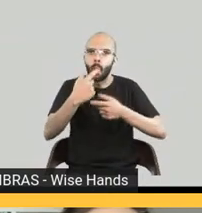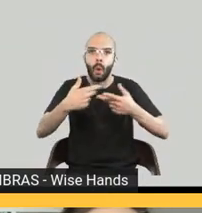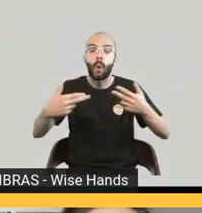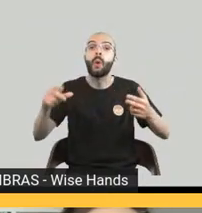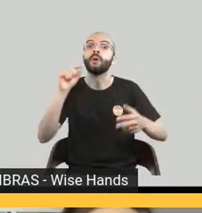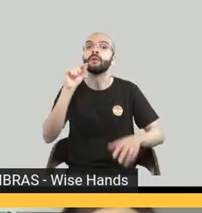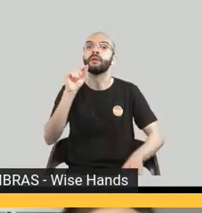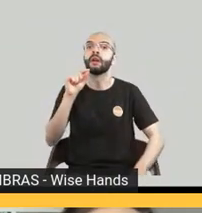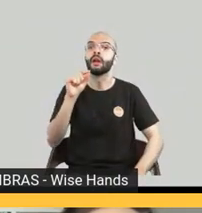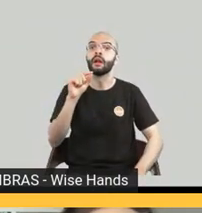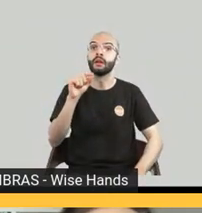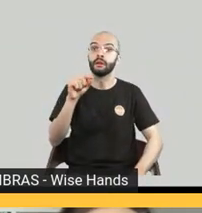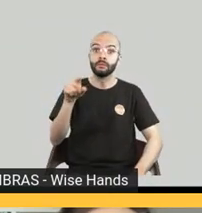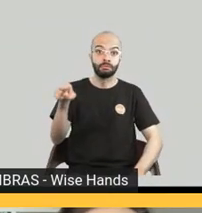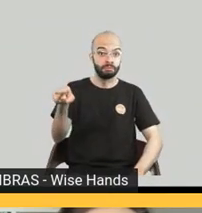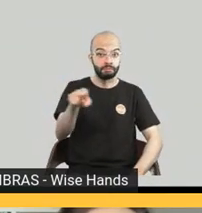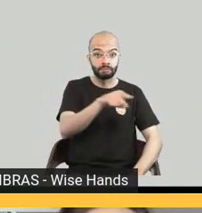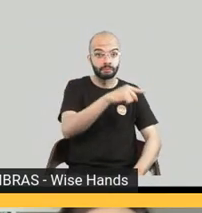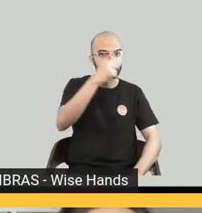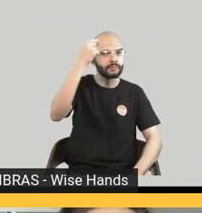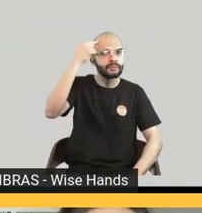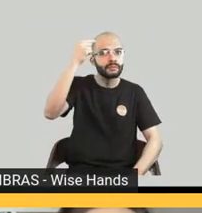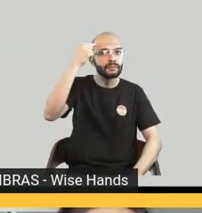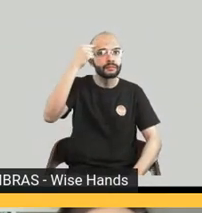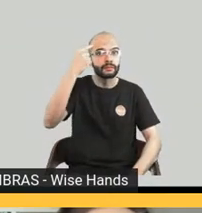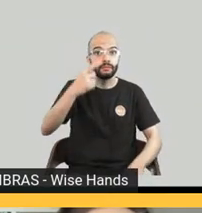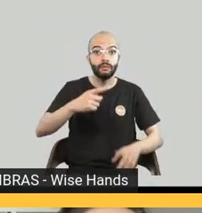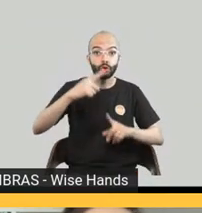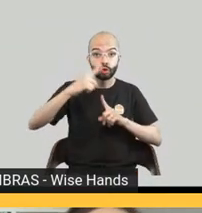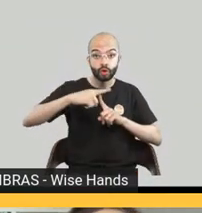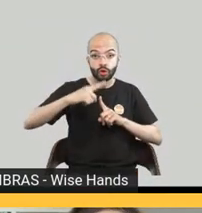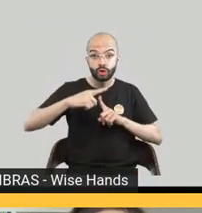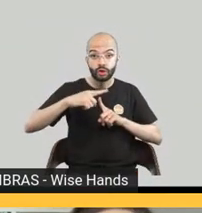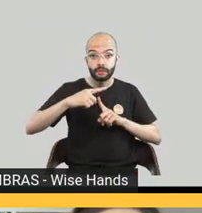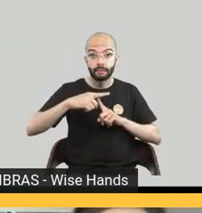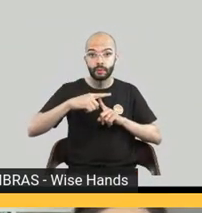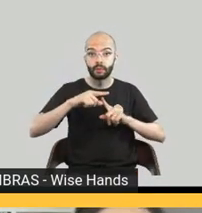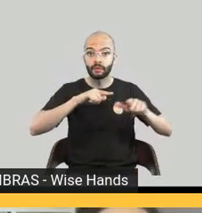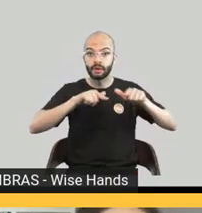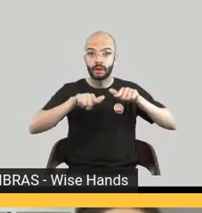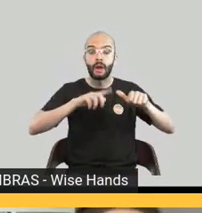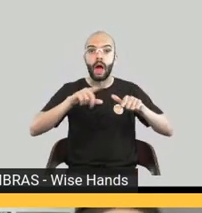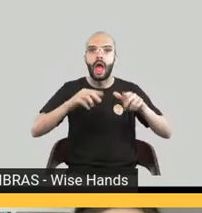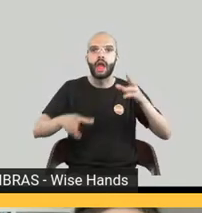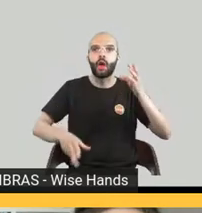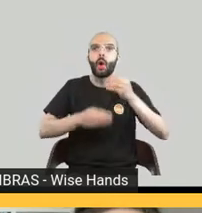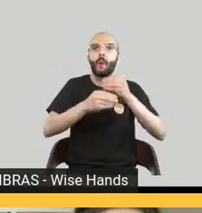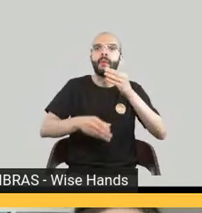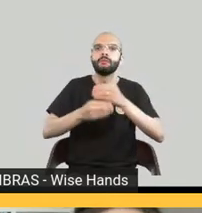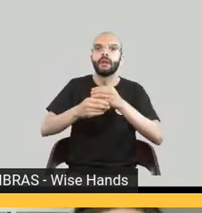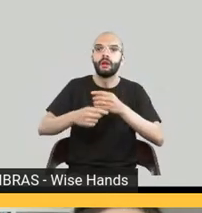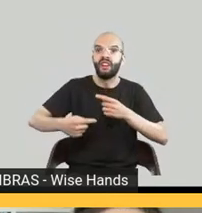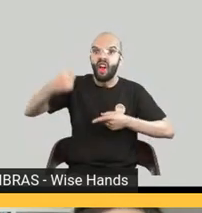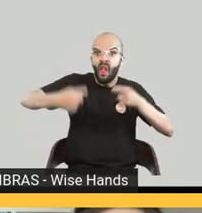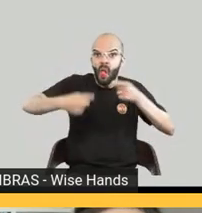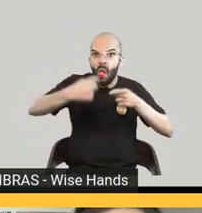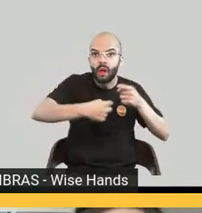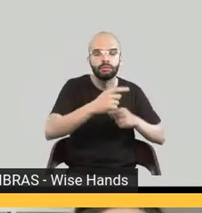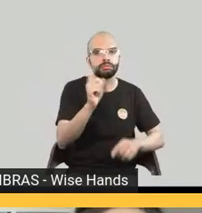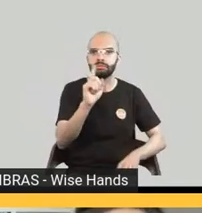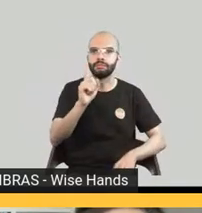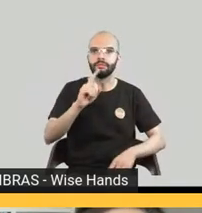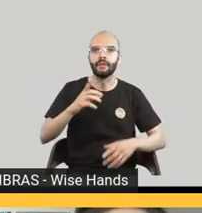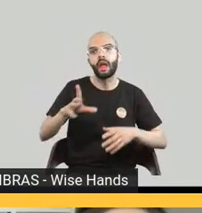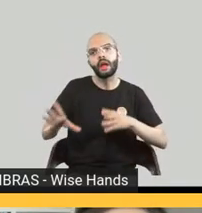pensem que todos esses formatos que a gente está falando são complementares e não concorrentes então para os alunos aqui do curso o eu posso